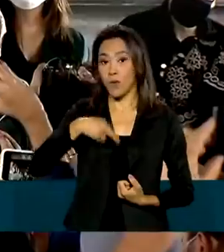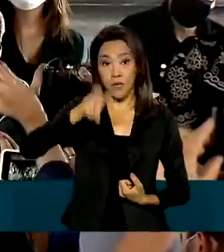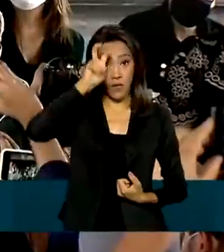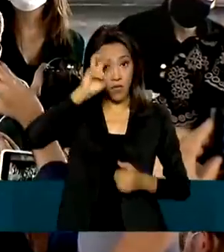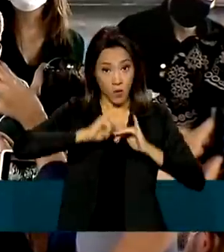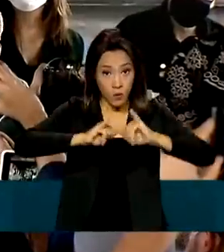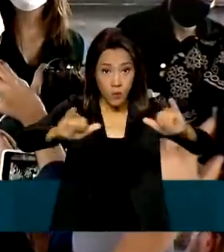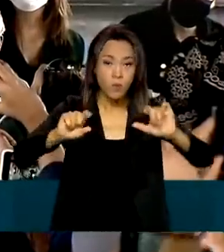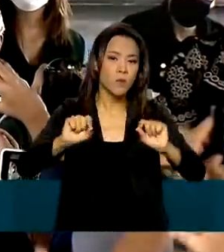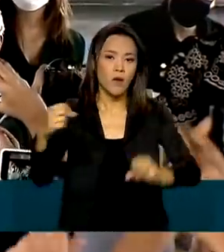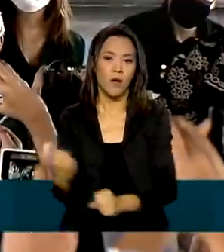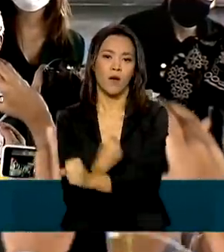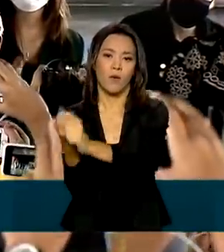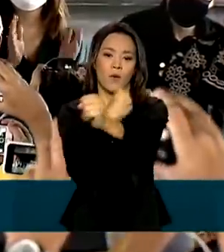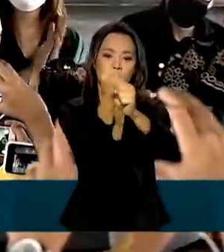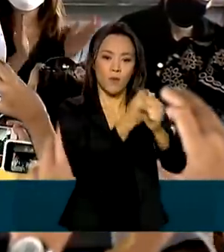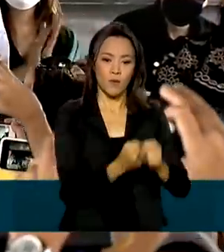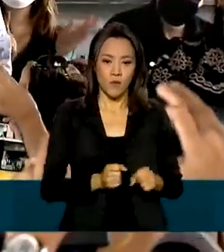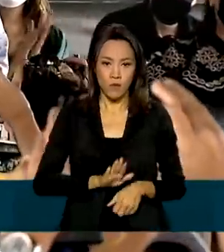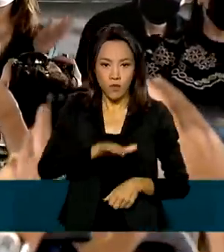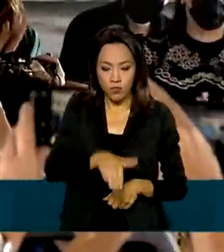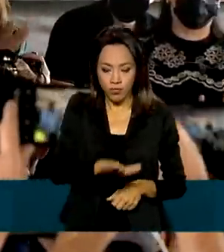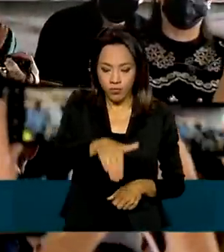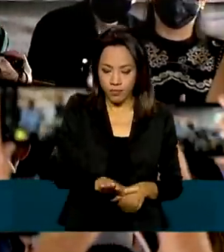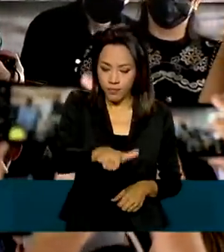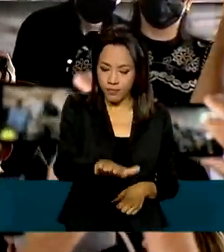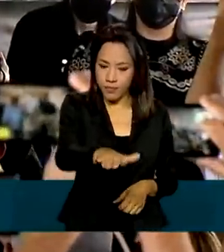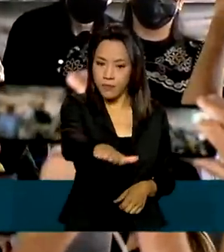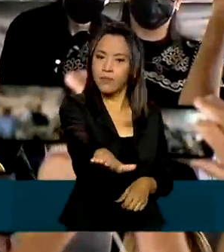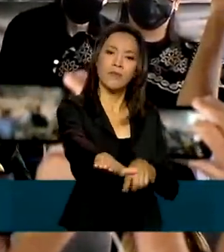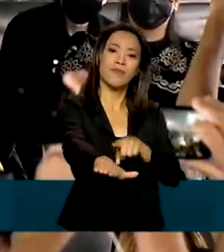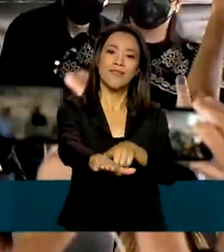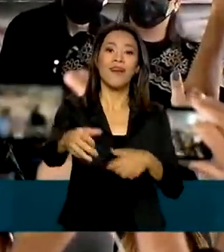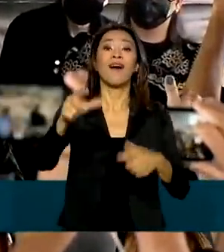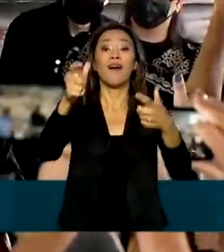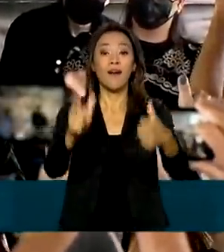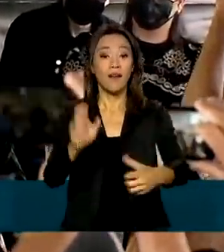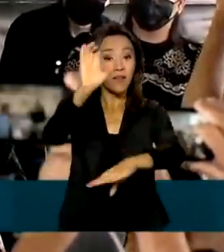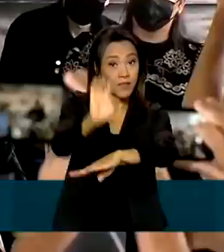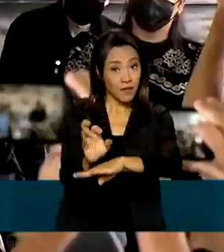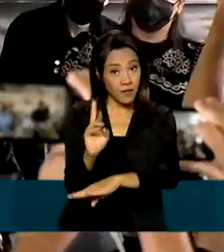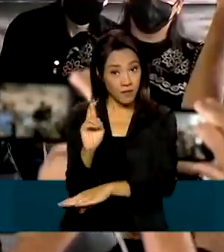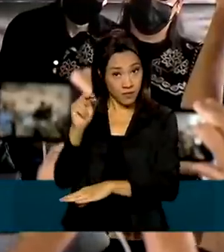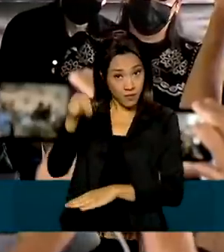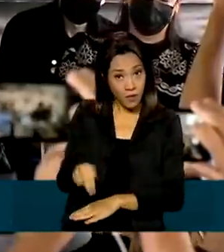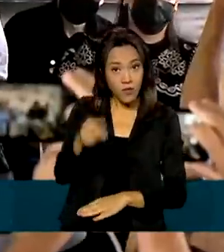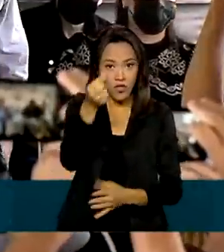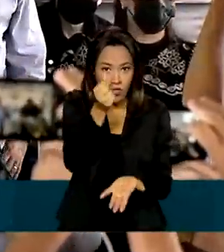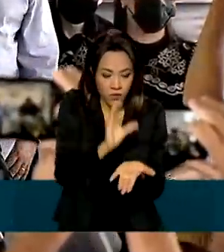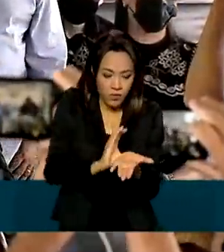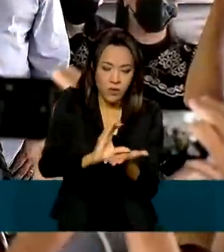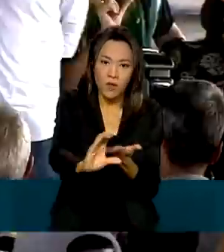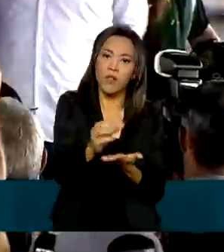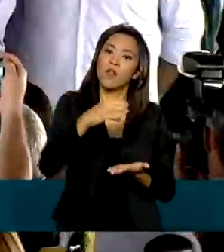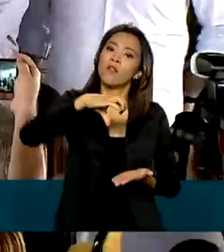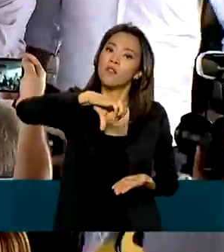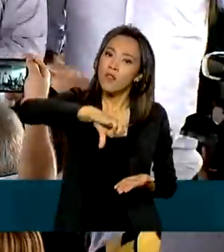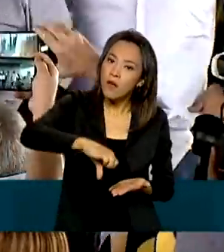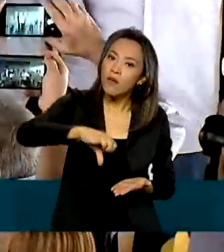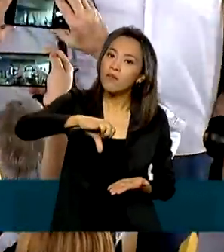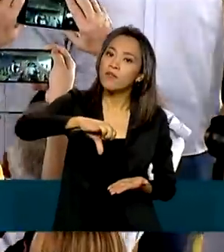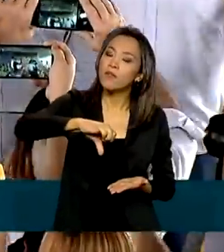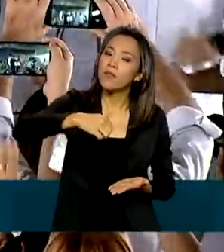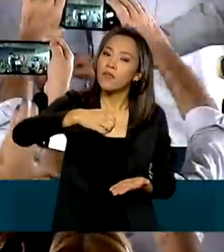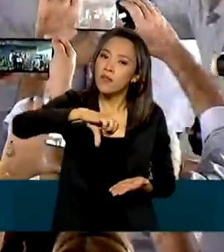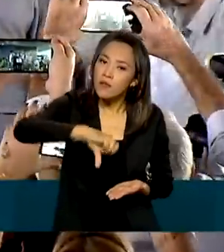-feira a construção do ramal do Apodi em Pau dos Ferros no Rio Grande do Norte. O investimento é de 938 milhões